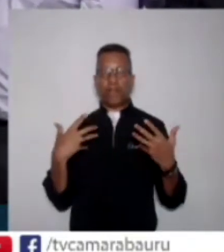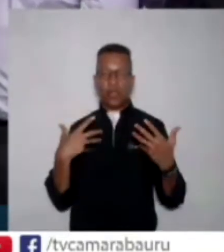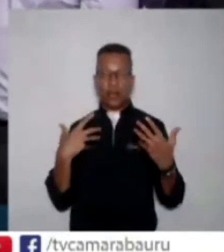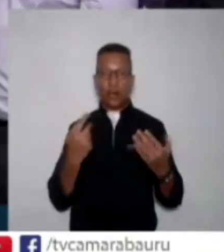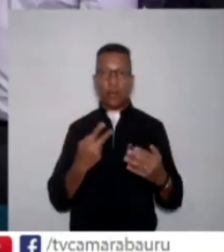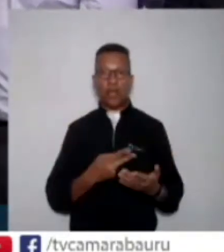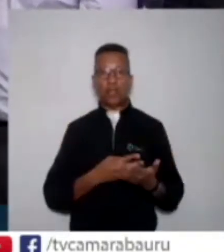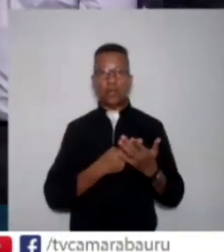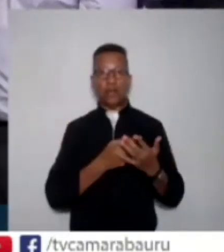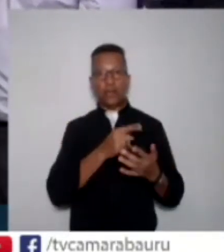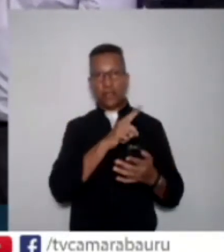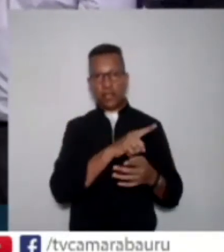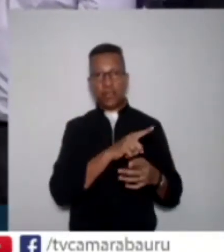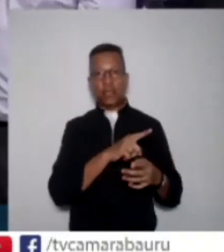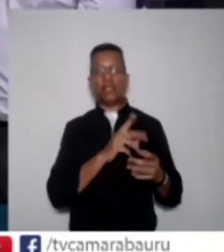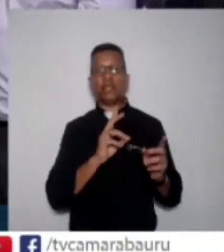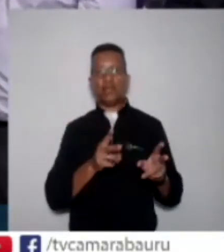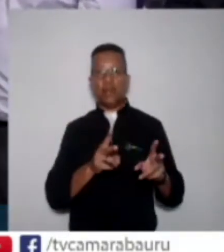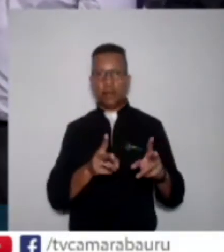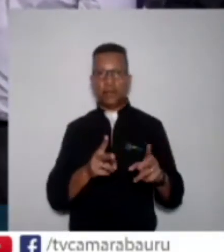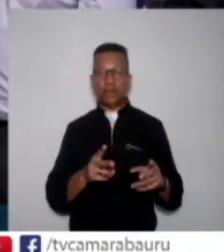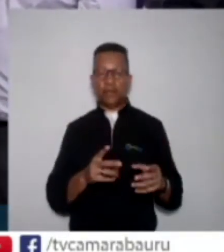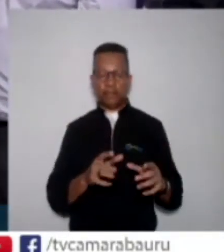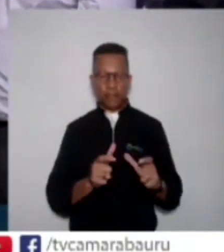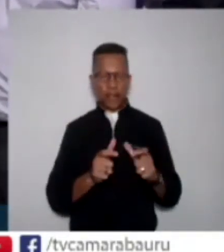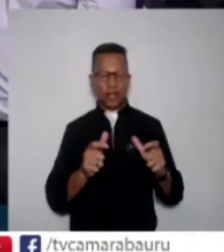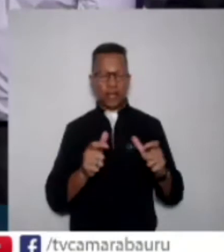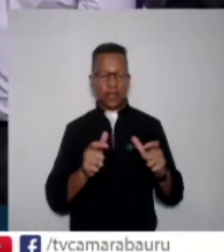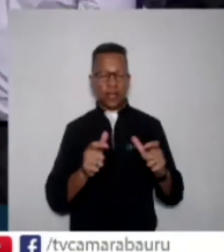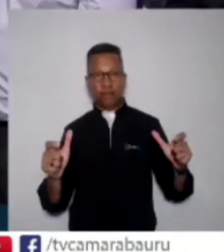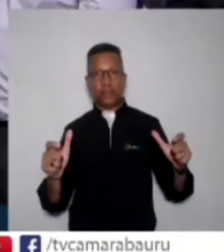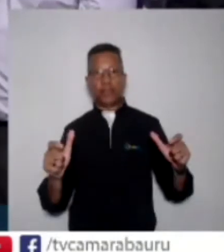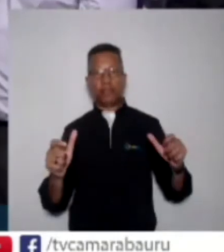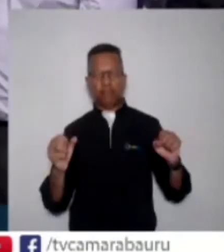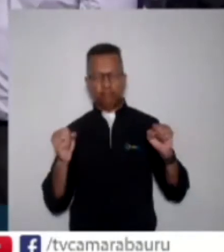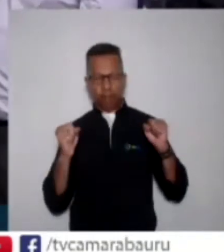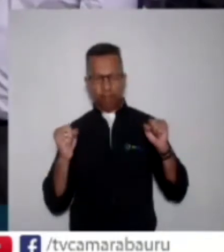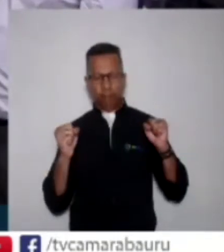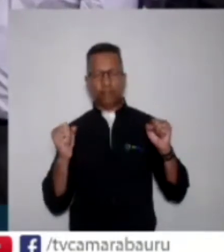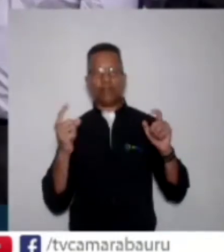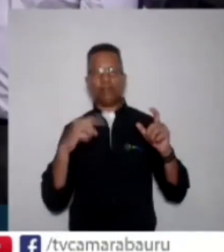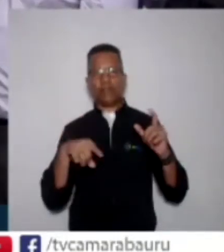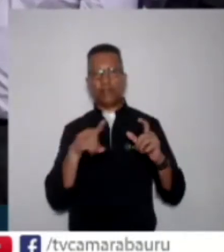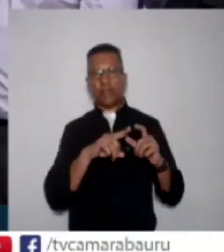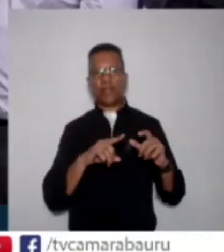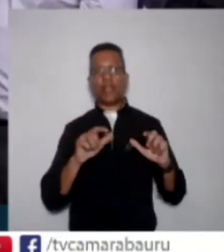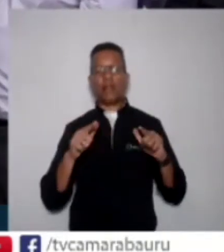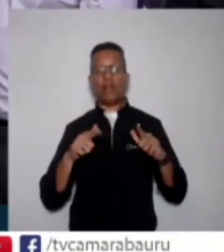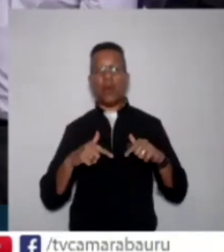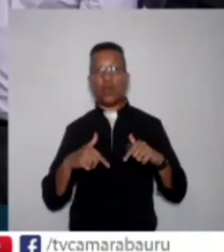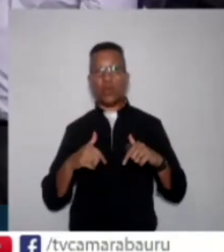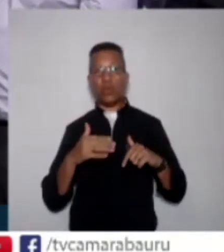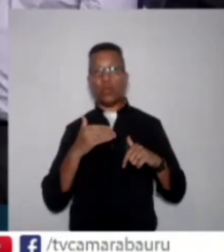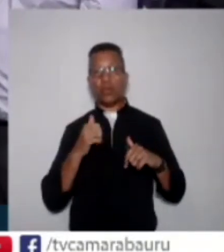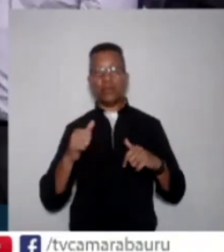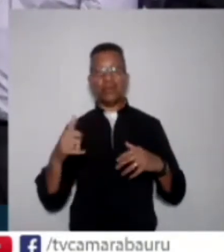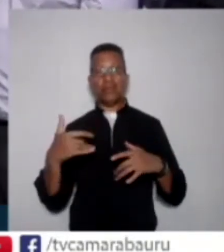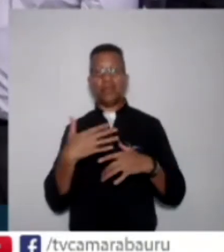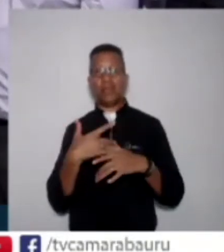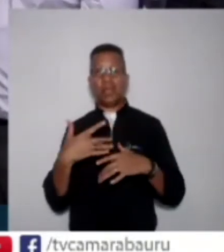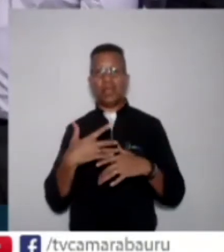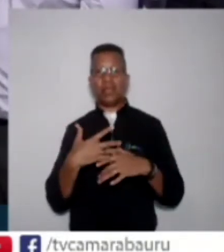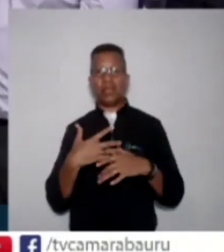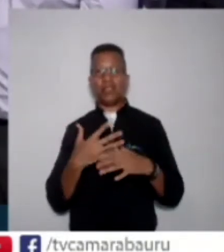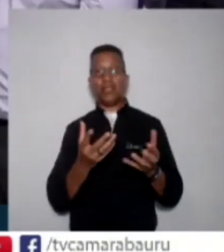continue sempre assim, cada vez crescendo mais, cada vez nos ajudando mais a tornar Bauru também uma cidade mais acolhedora